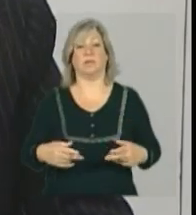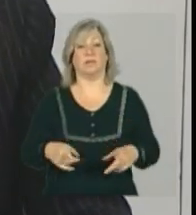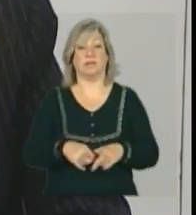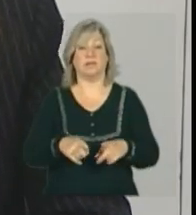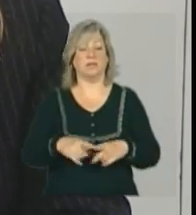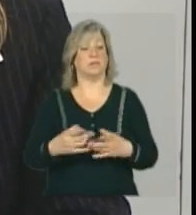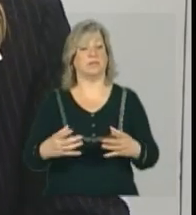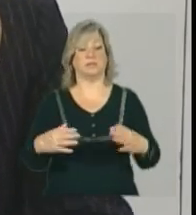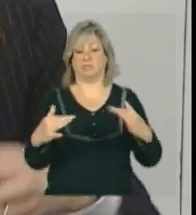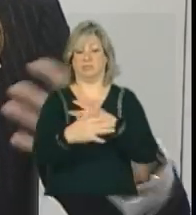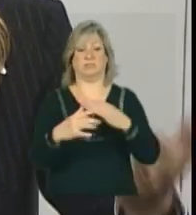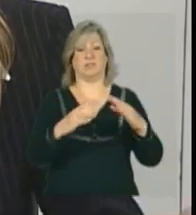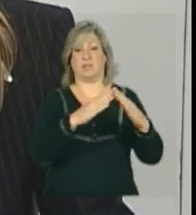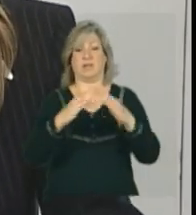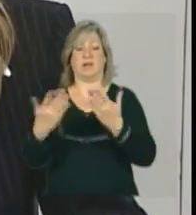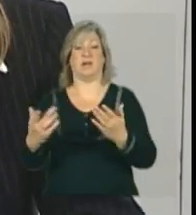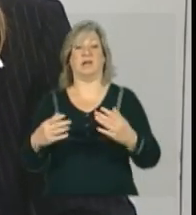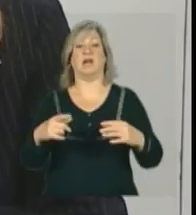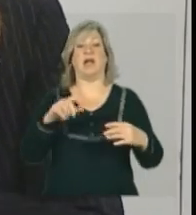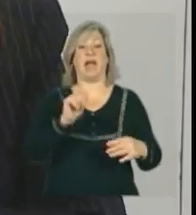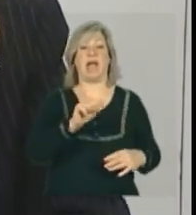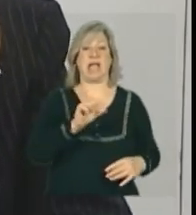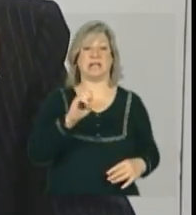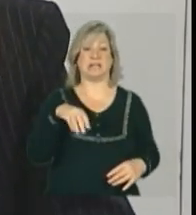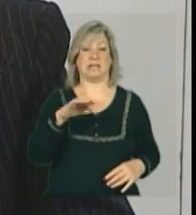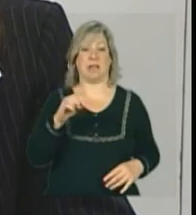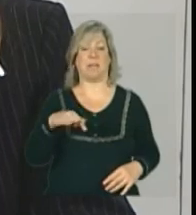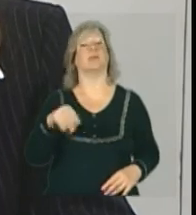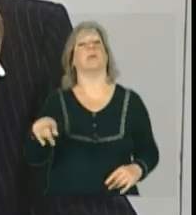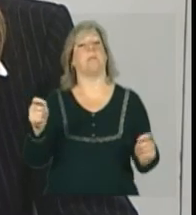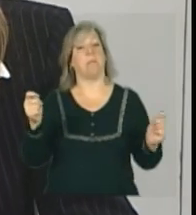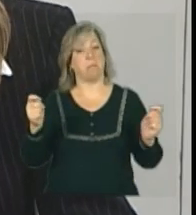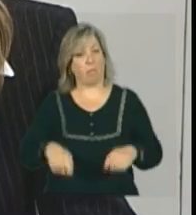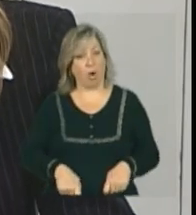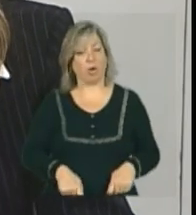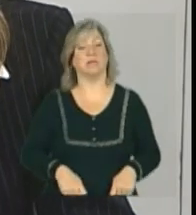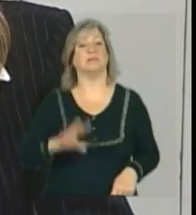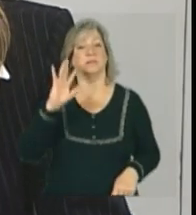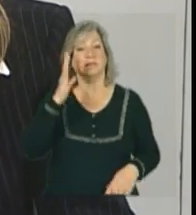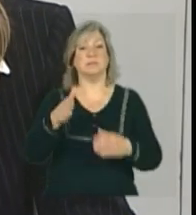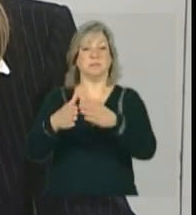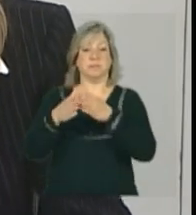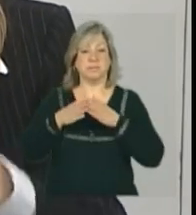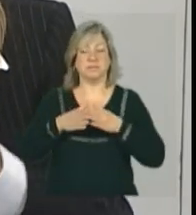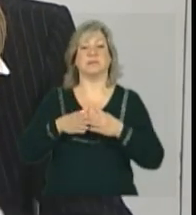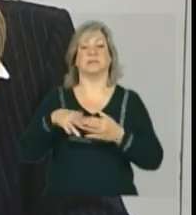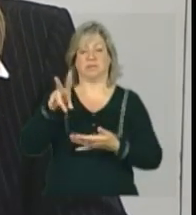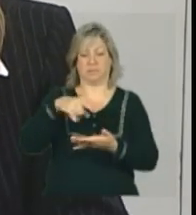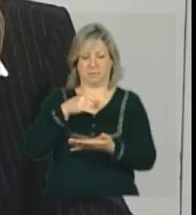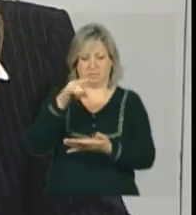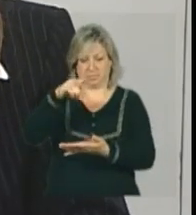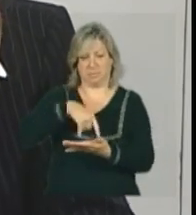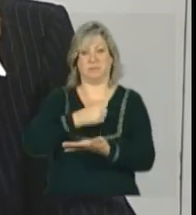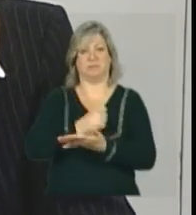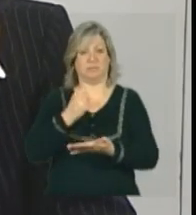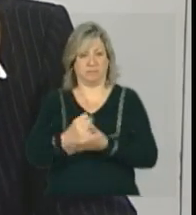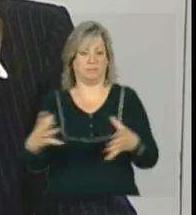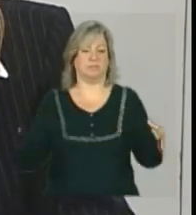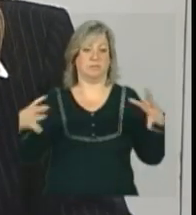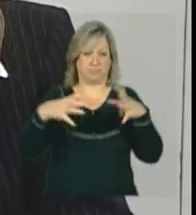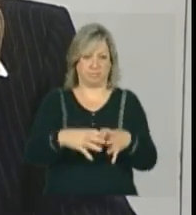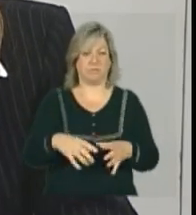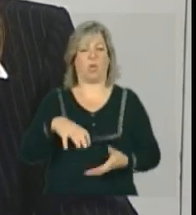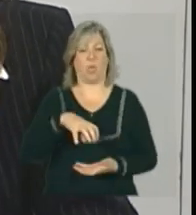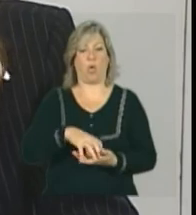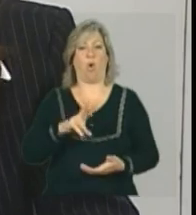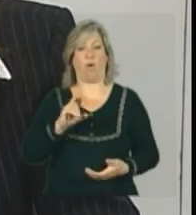tradicionais, assentamentos, ele pode lançar a mão dessa estratégia, sim, contratar. Mas, para efeito desta expansão, é